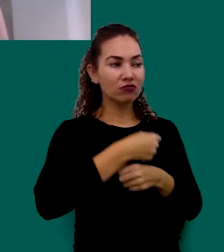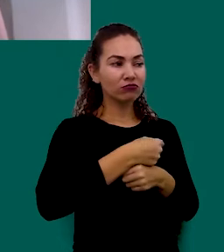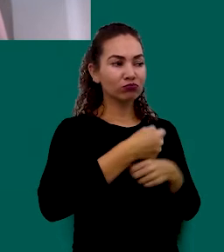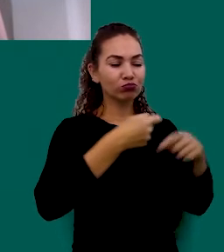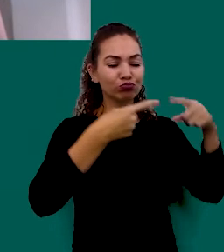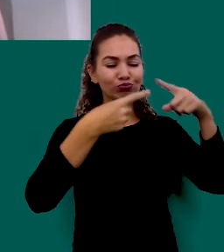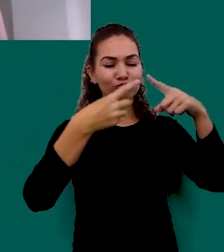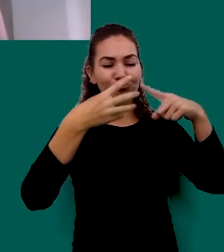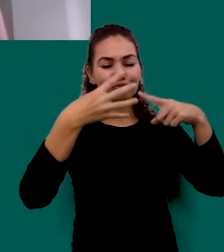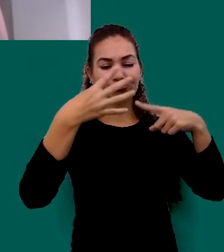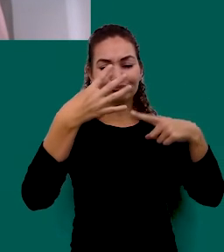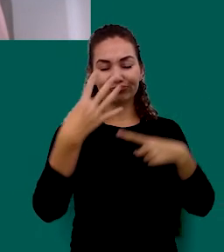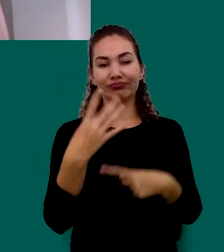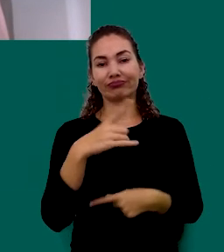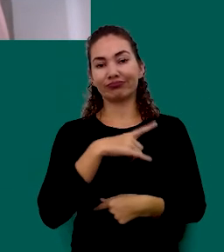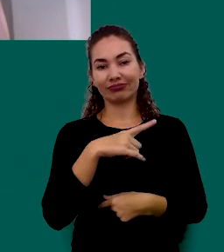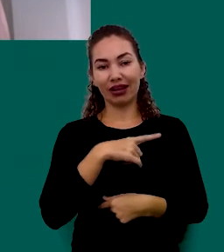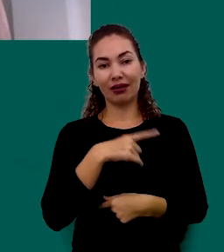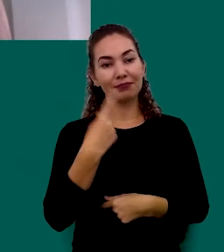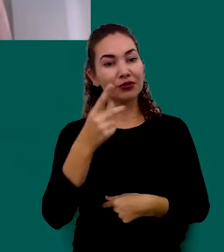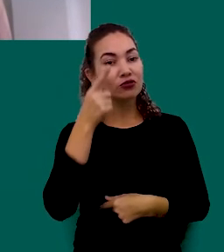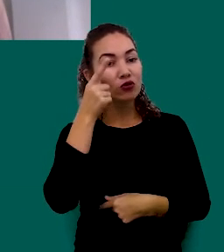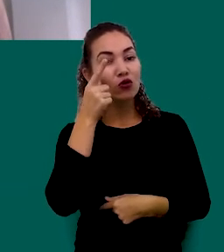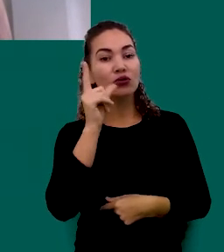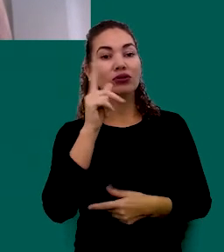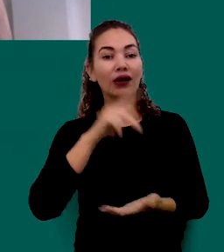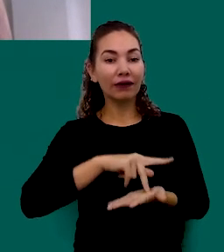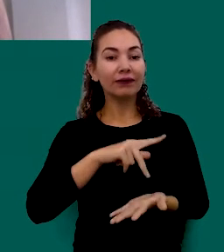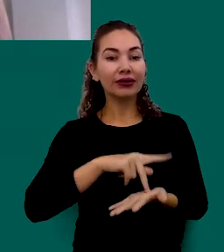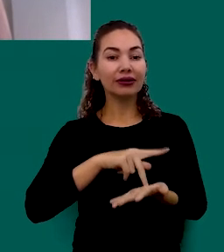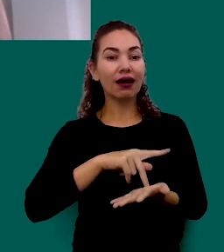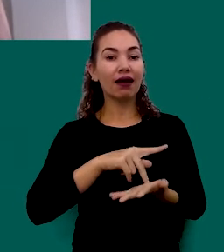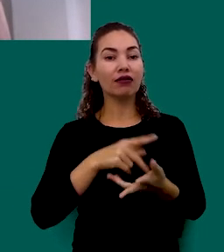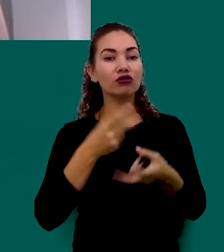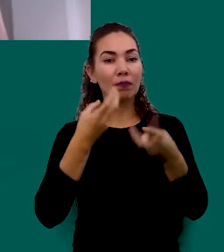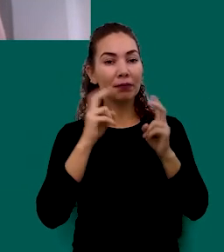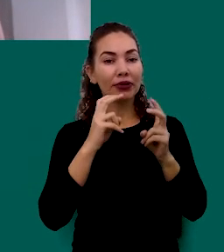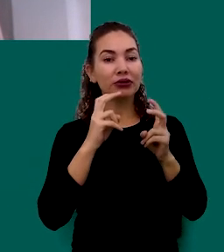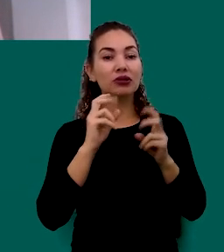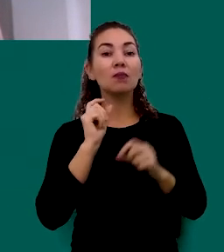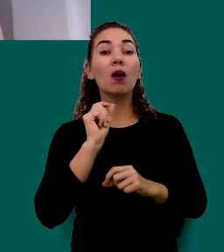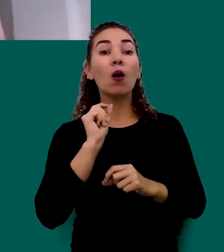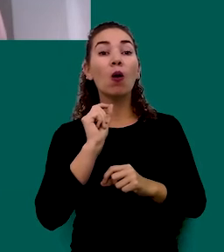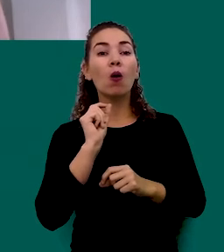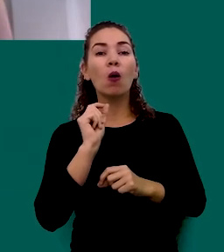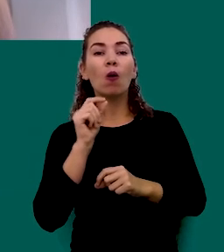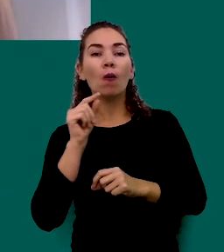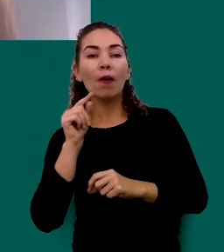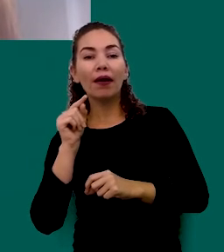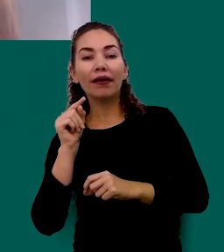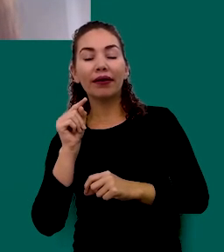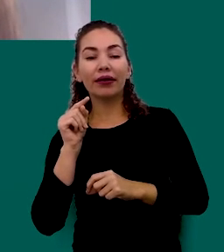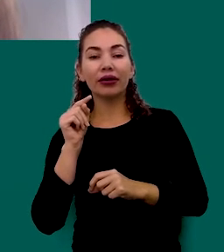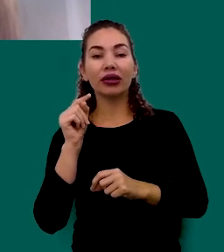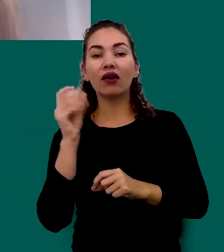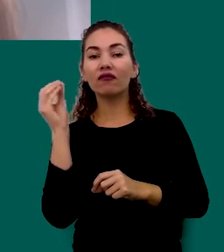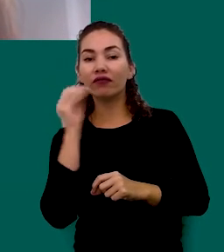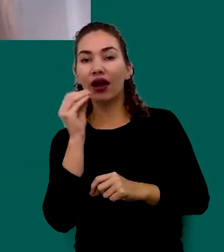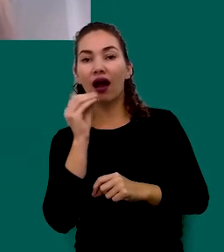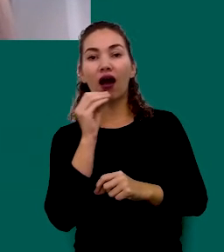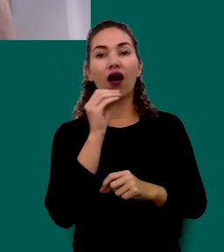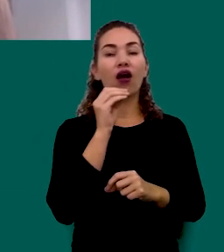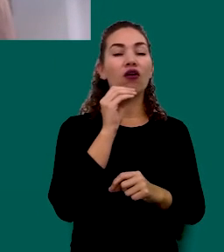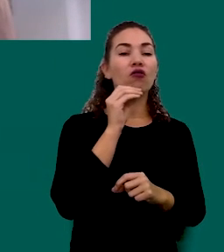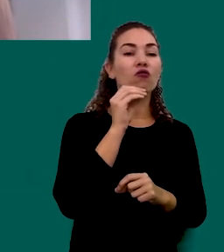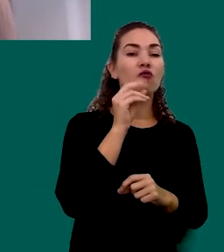Opções Né Para Que Você De Fato Veja Quais São São Teus Pontos Fracos Quais São Os Teus Pontos Fortes